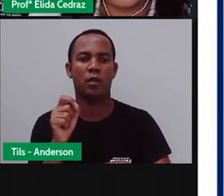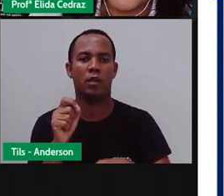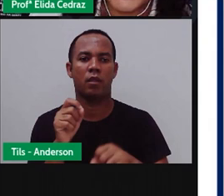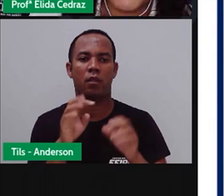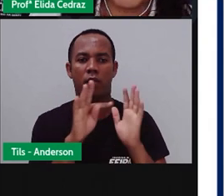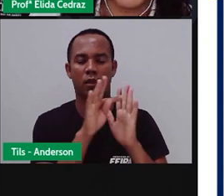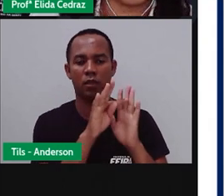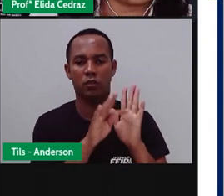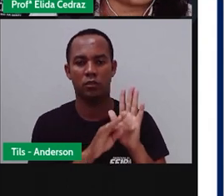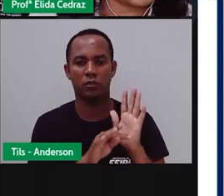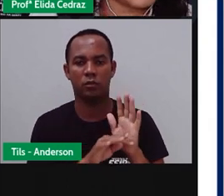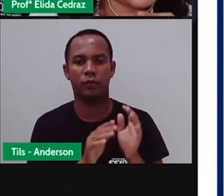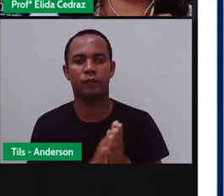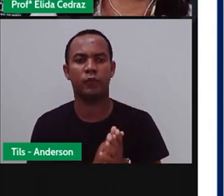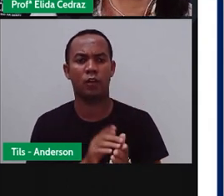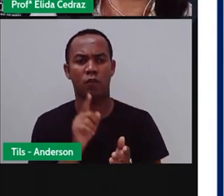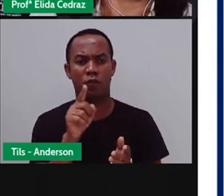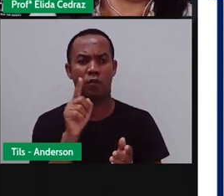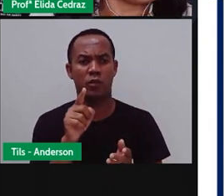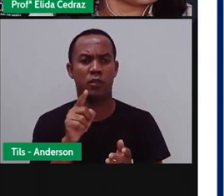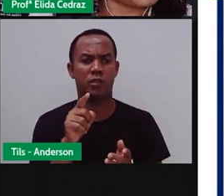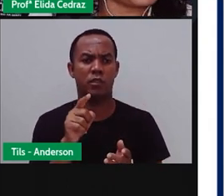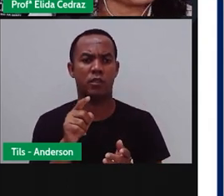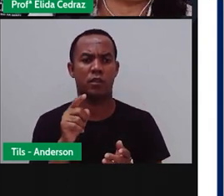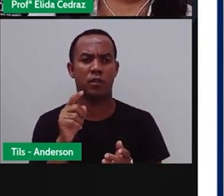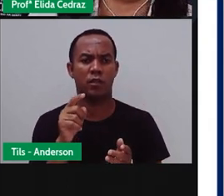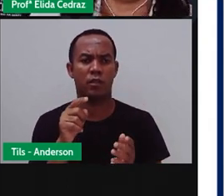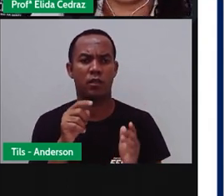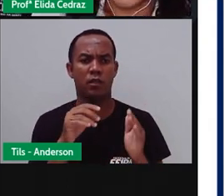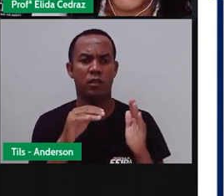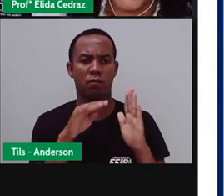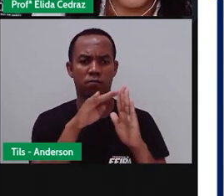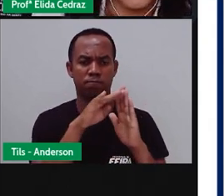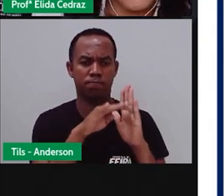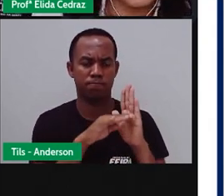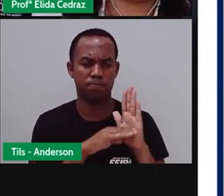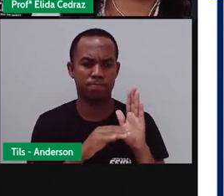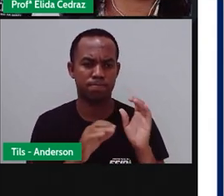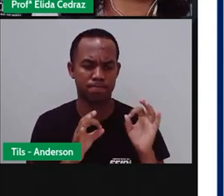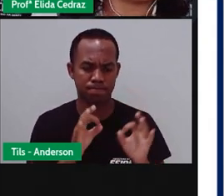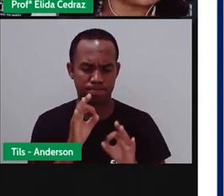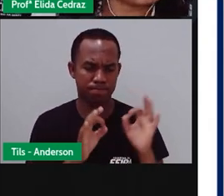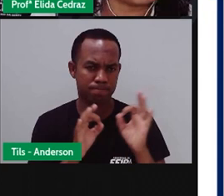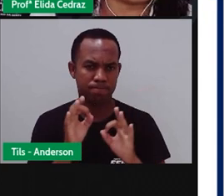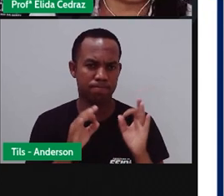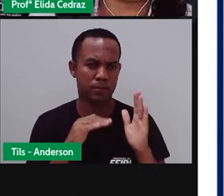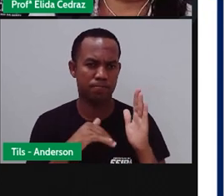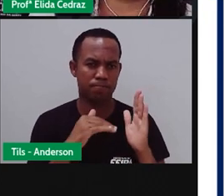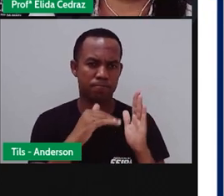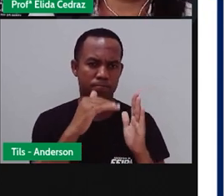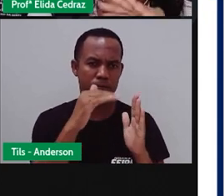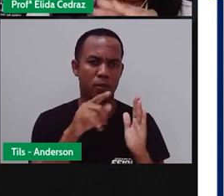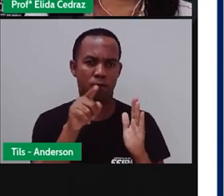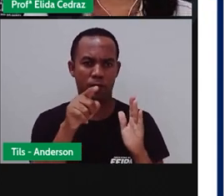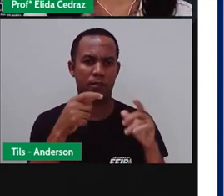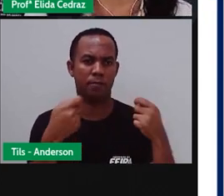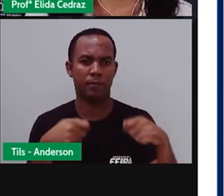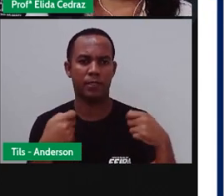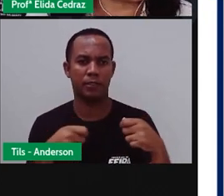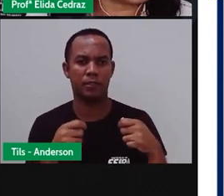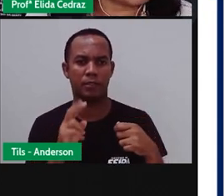Quando você tiver a oportunidade de construir um texto desse, você também vai precisar